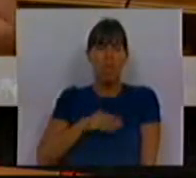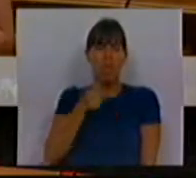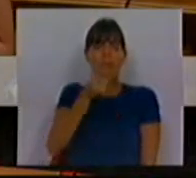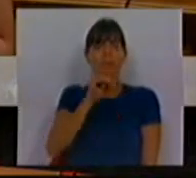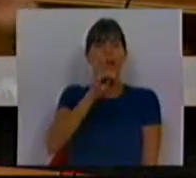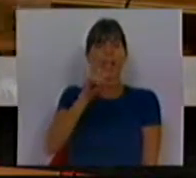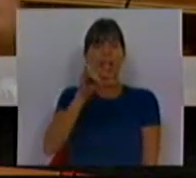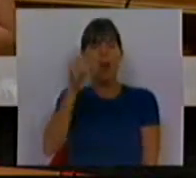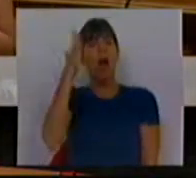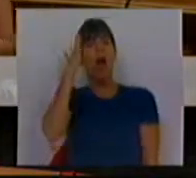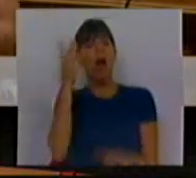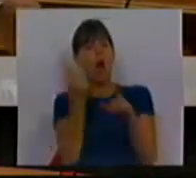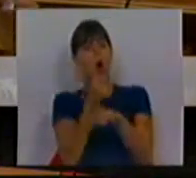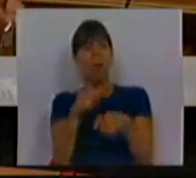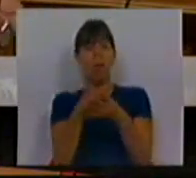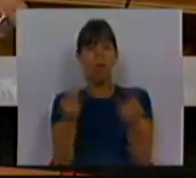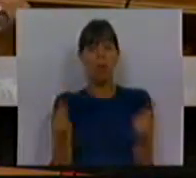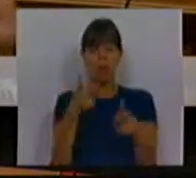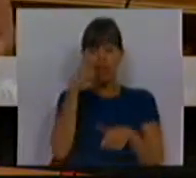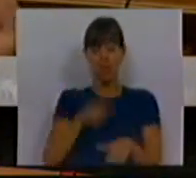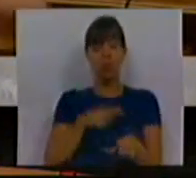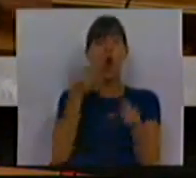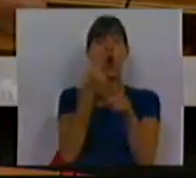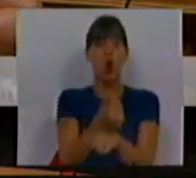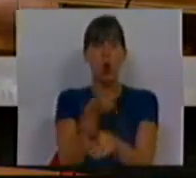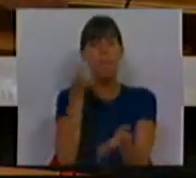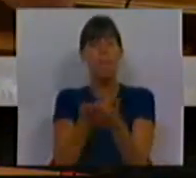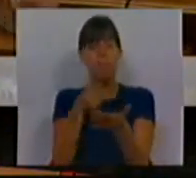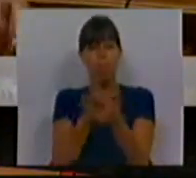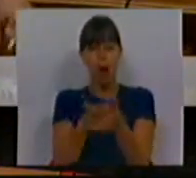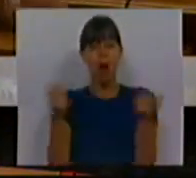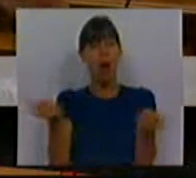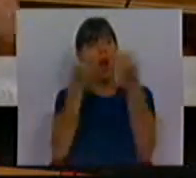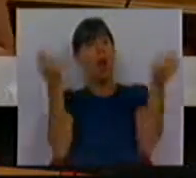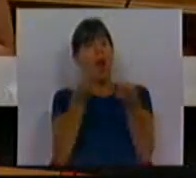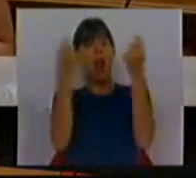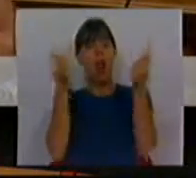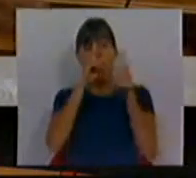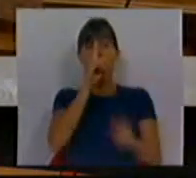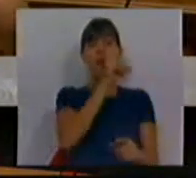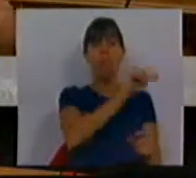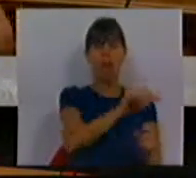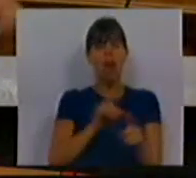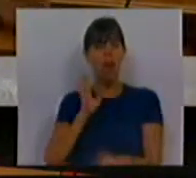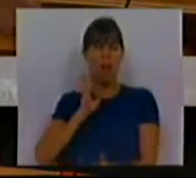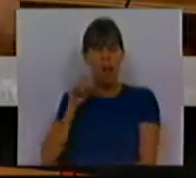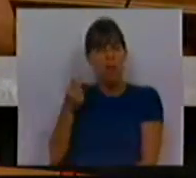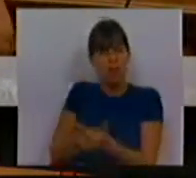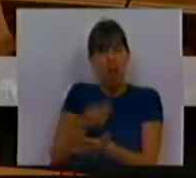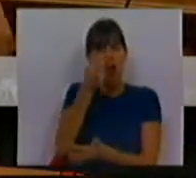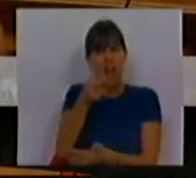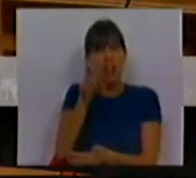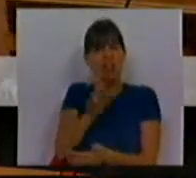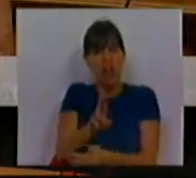e acha que quem compra os equipamentos, os consumidores, que já pagam campanhas publicitárias milionárias, ainda devem pagar uma